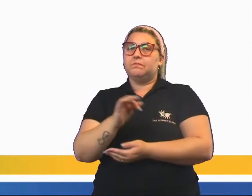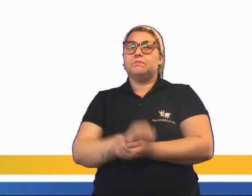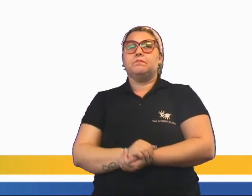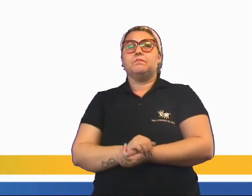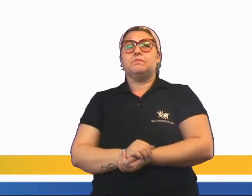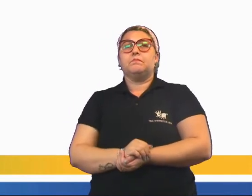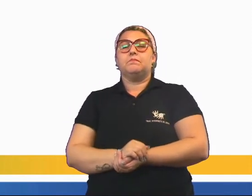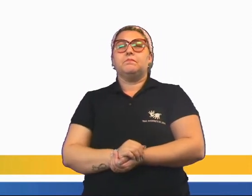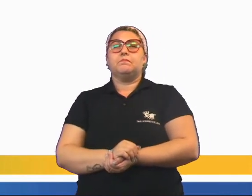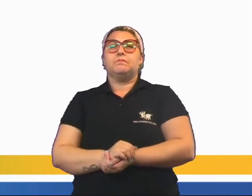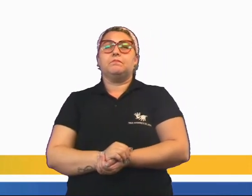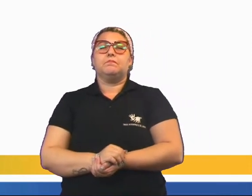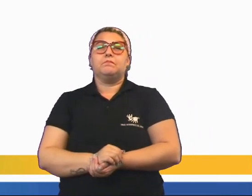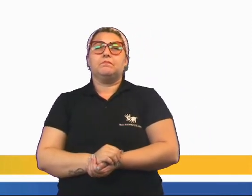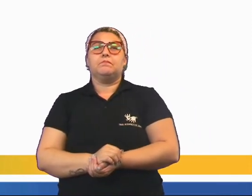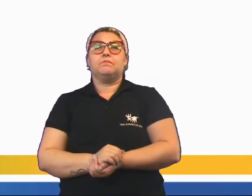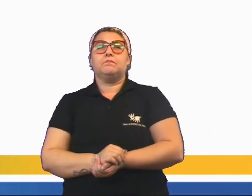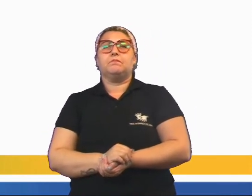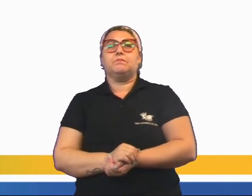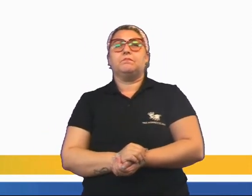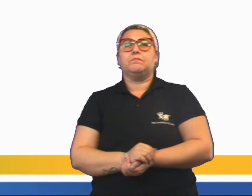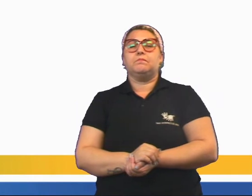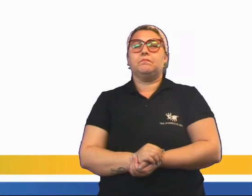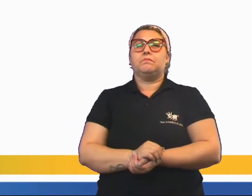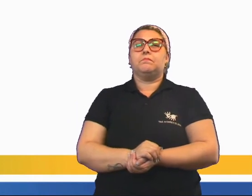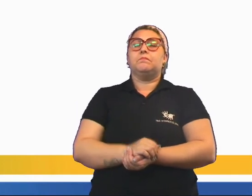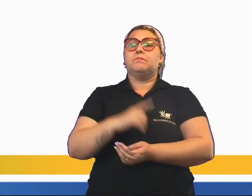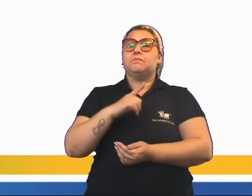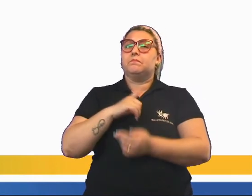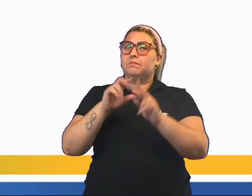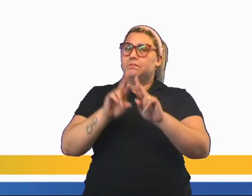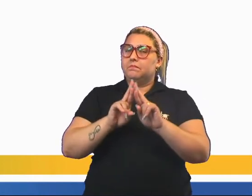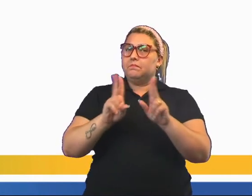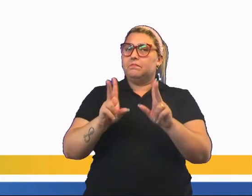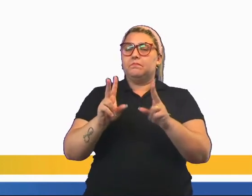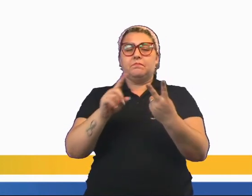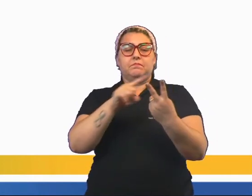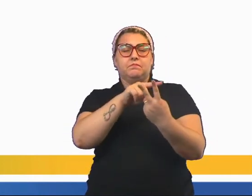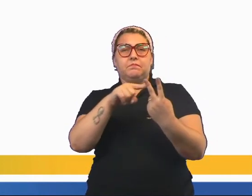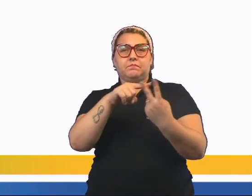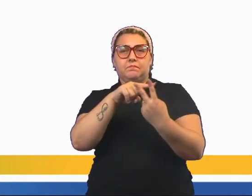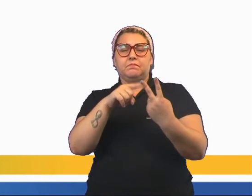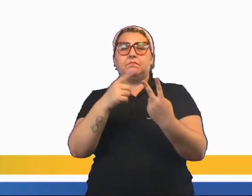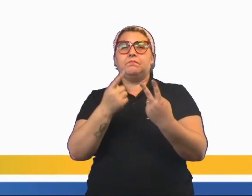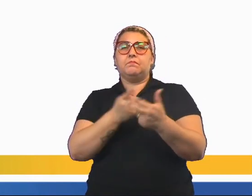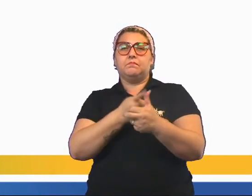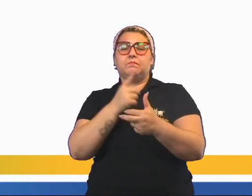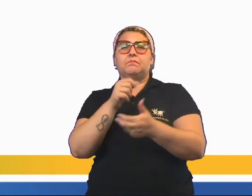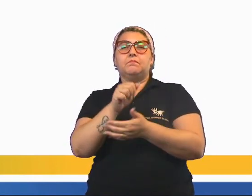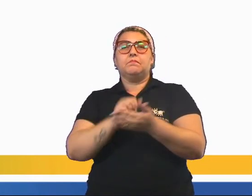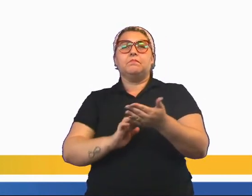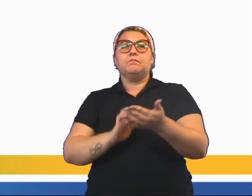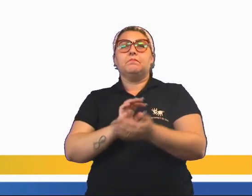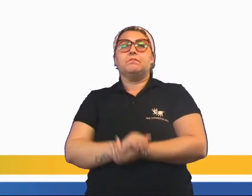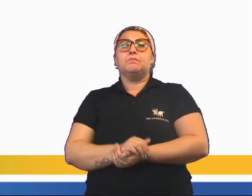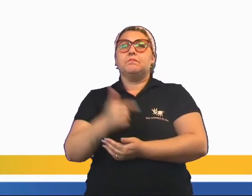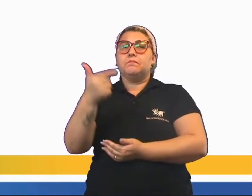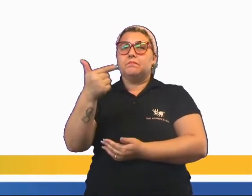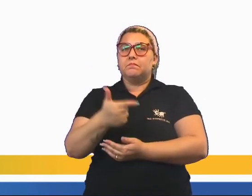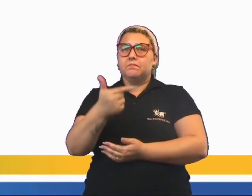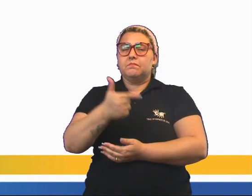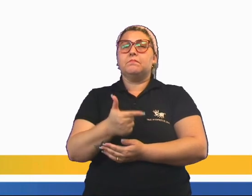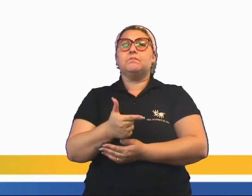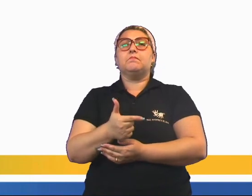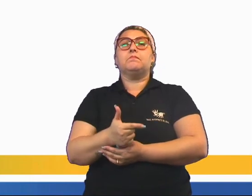científica de vida, a definição religiosa de vida. Vão ter as diferenças entre si. Essa é a primeira atividade. A segunda